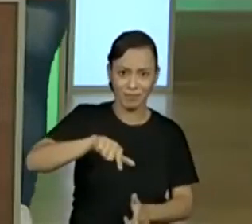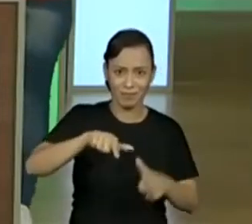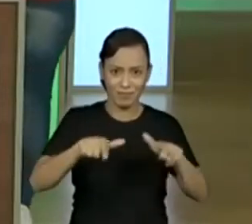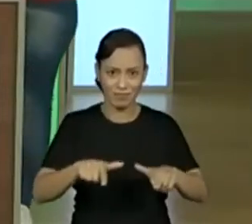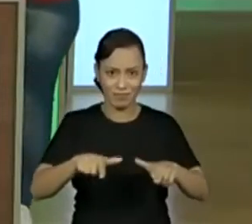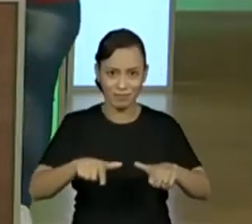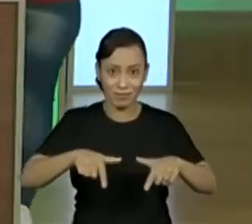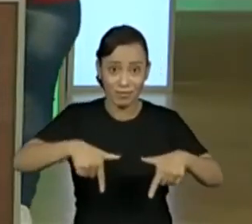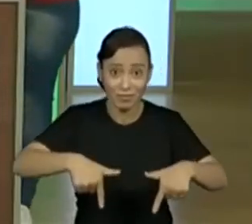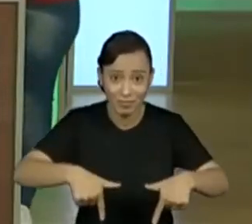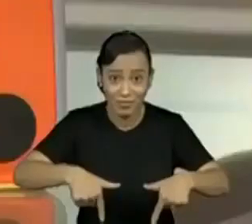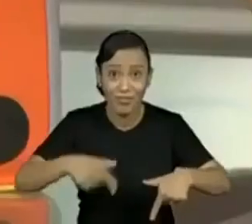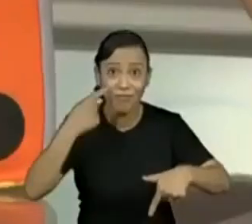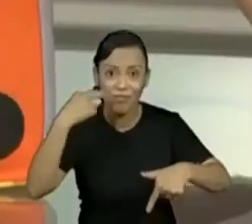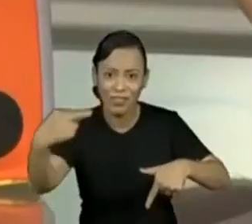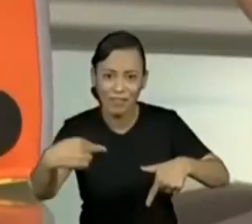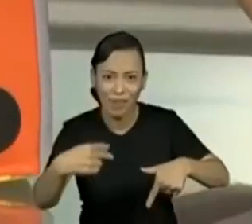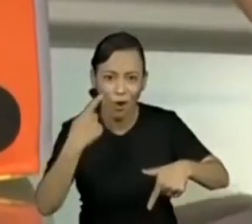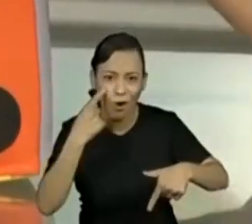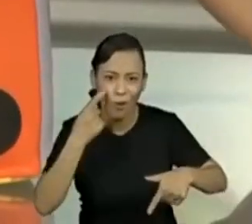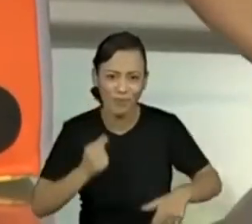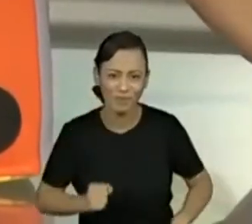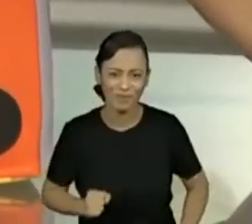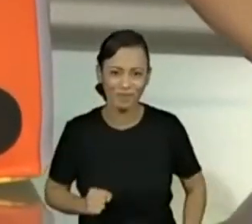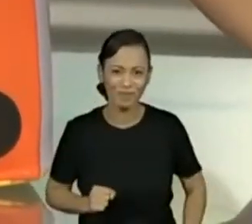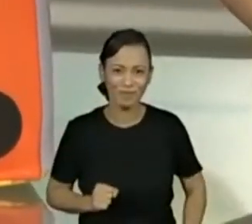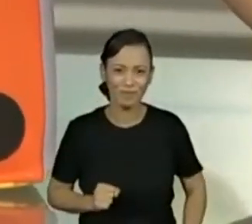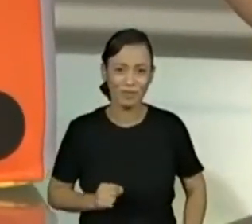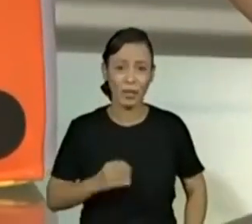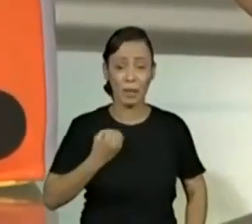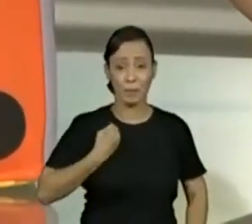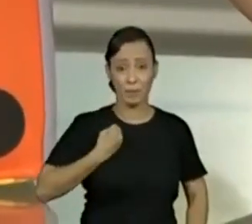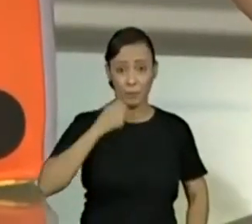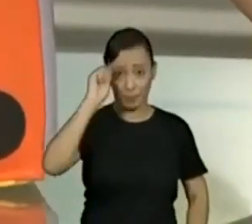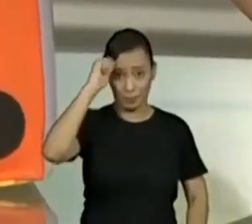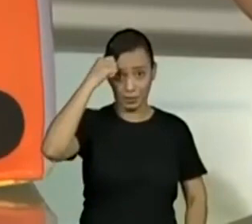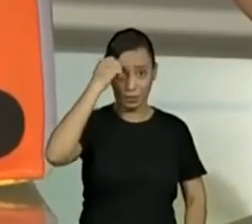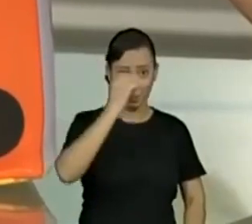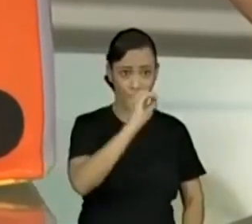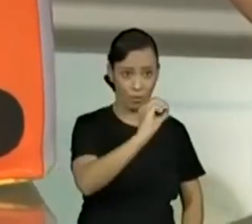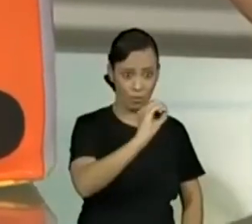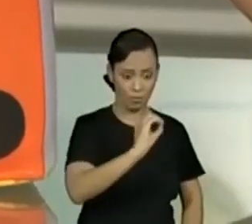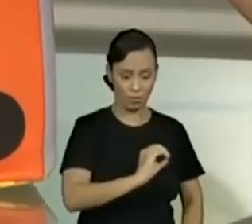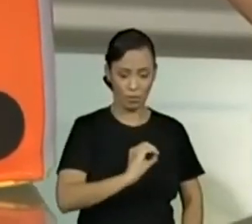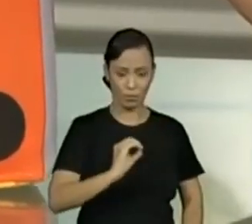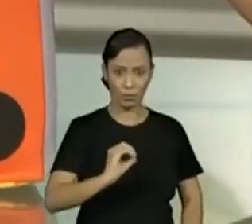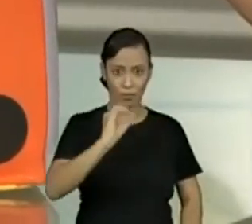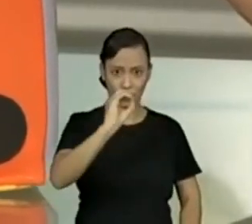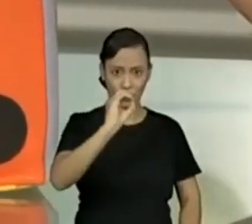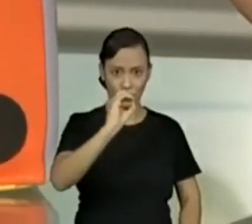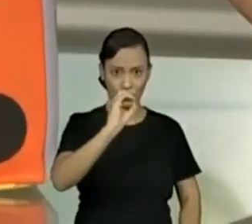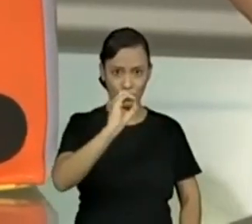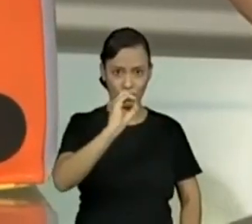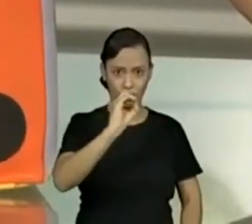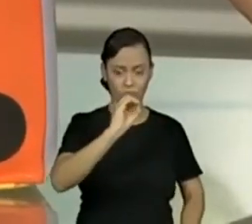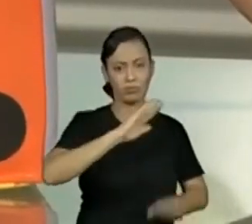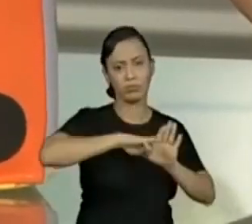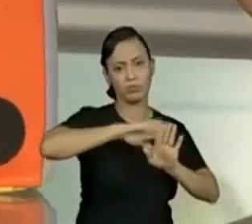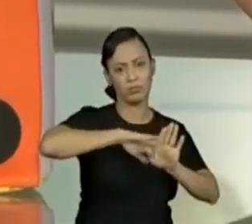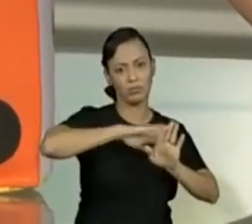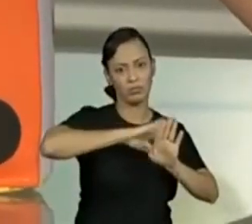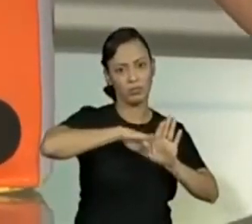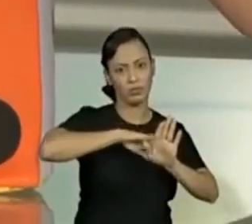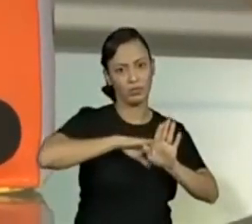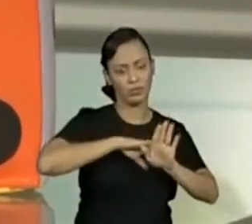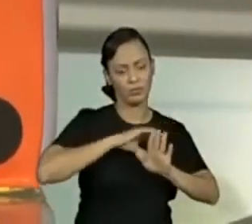para a câmera. Então, cada pontinho preto representa um número. Isso. Olhando assim, já podemos saber